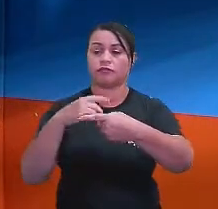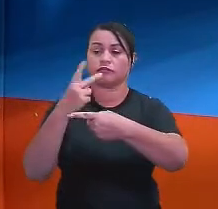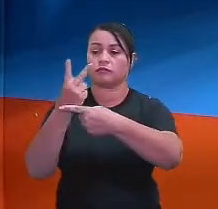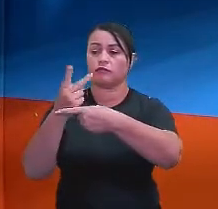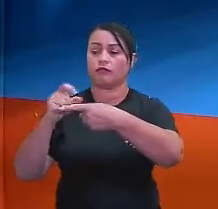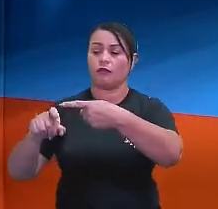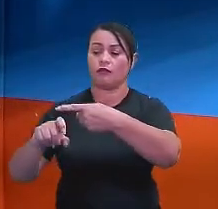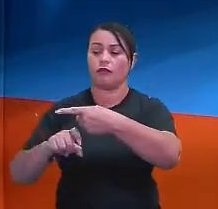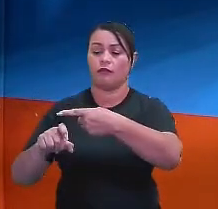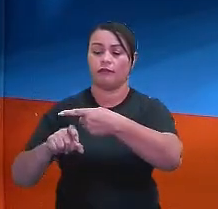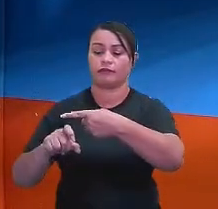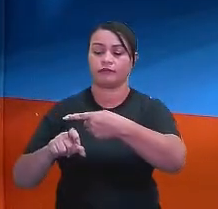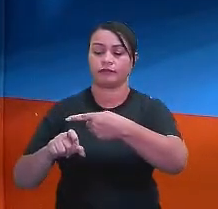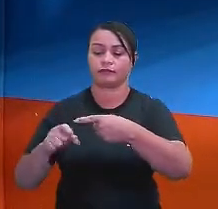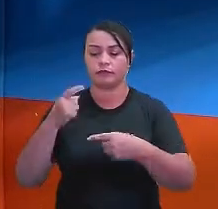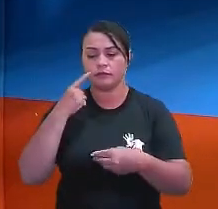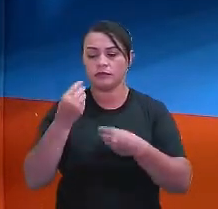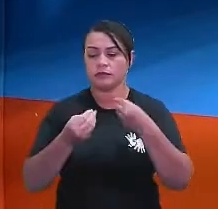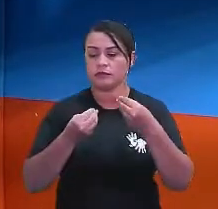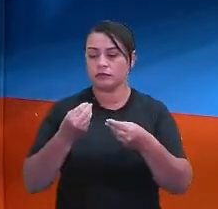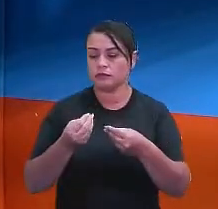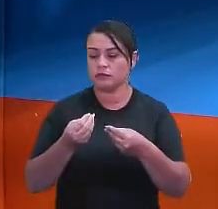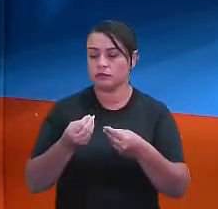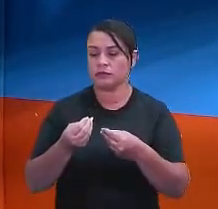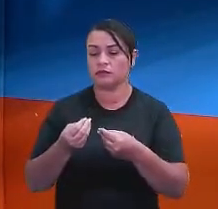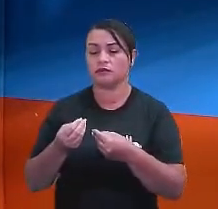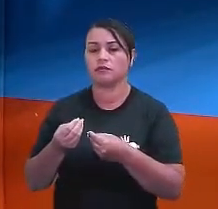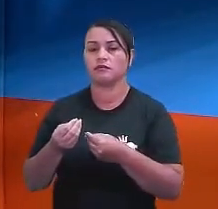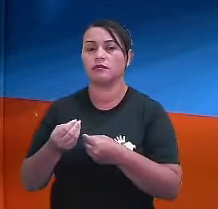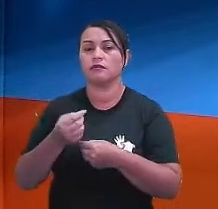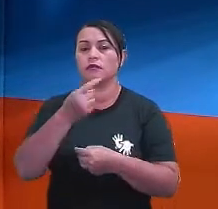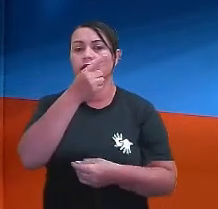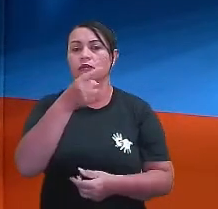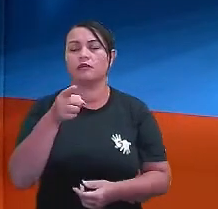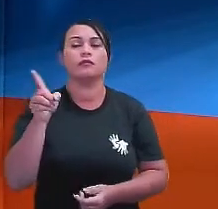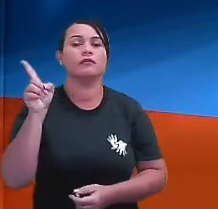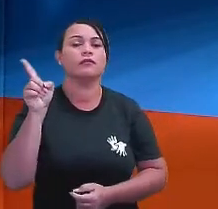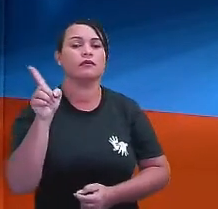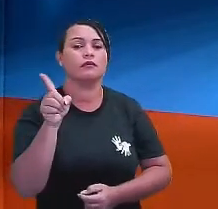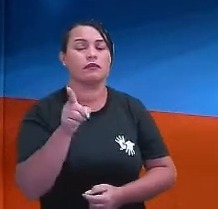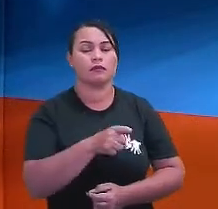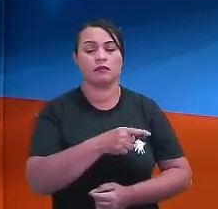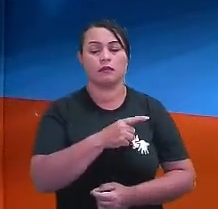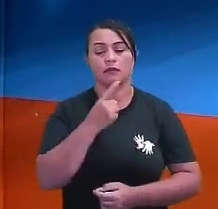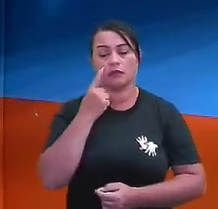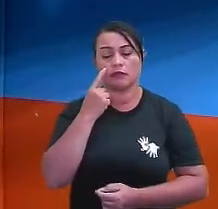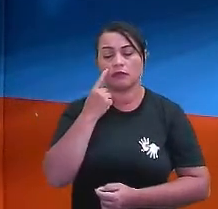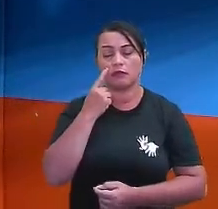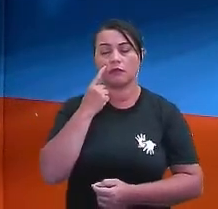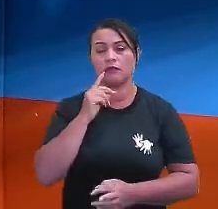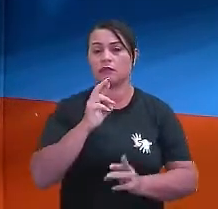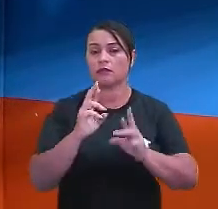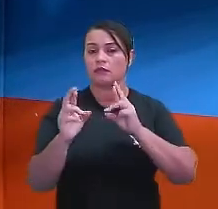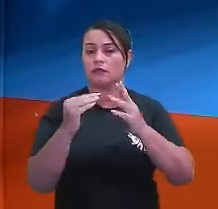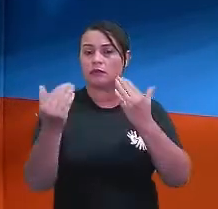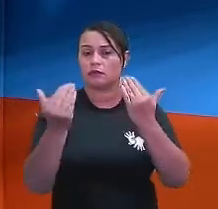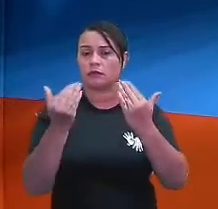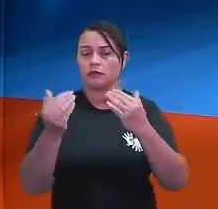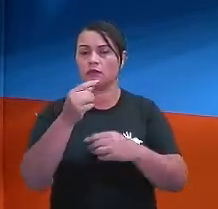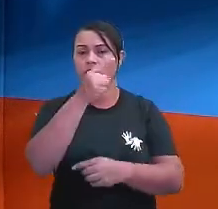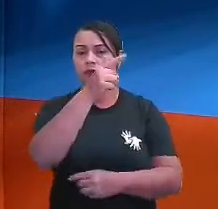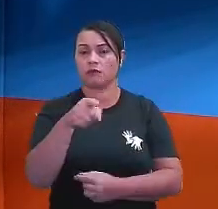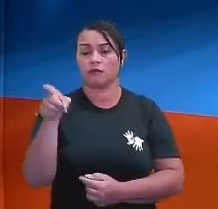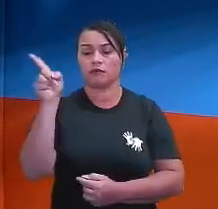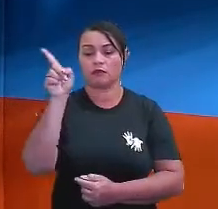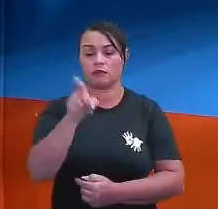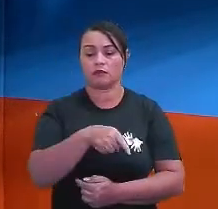está para X, tá? Então, o que é que eu vou fazer? Meios pelos extremos. Então, eu vou fazer a relação de regra de 3.